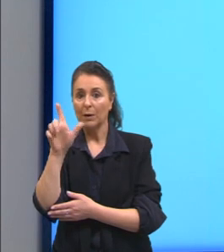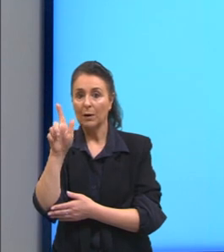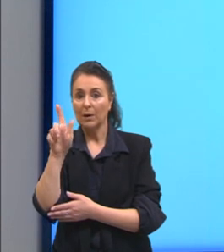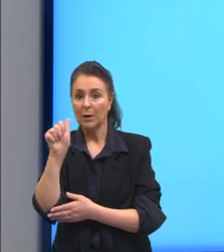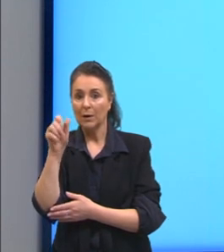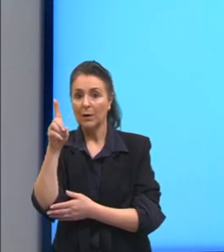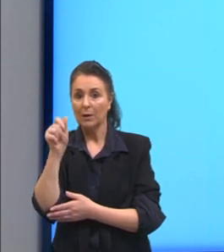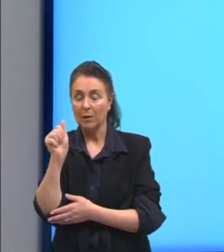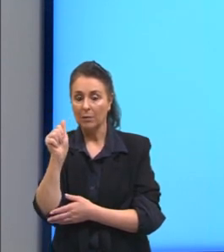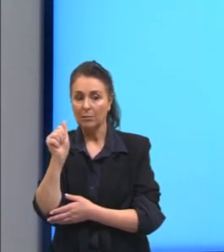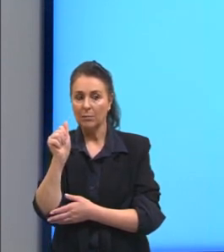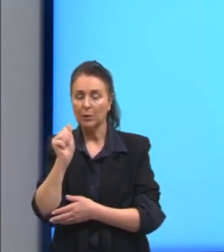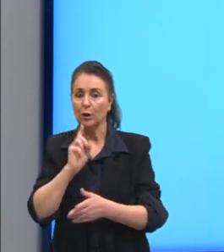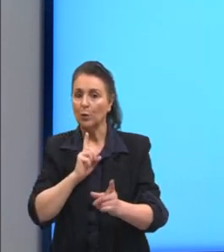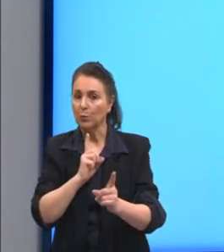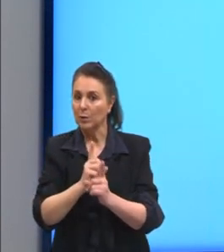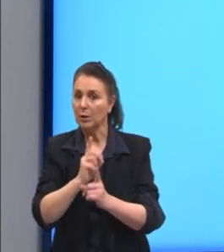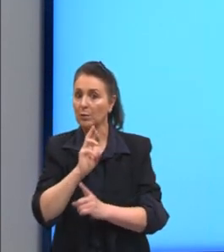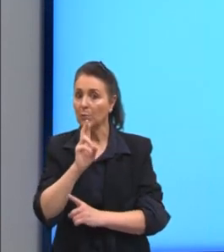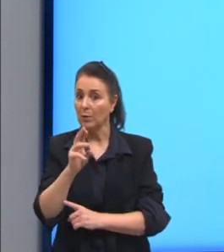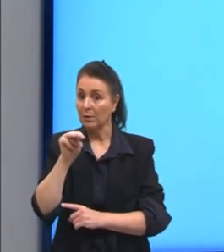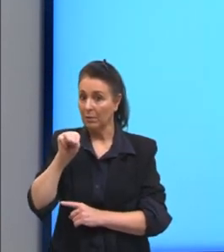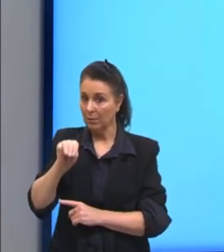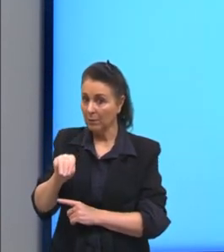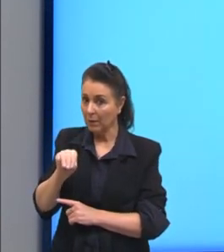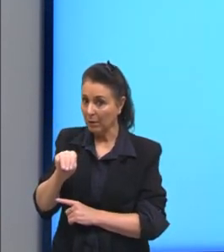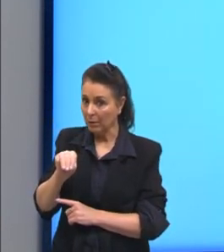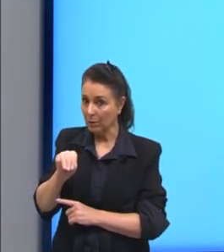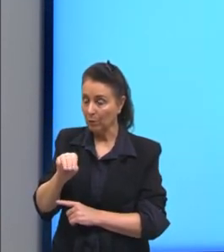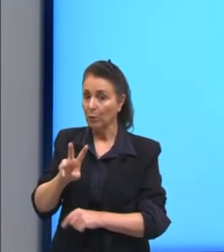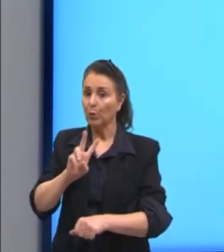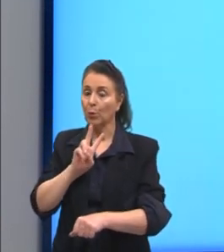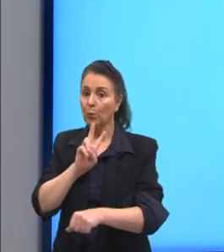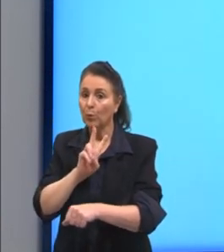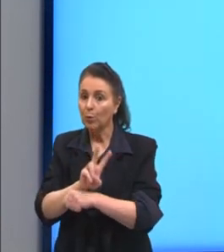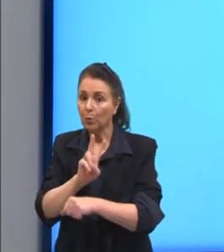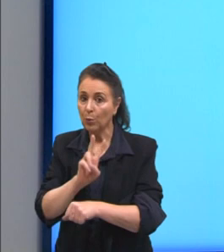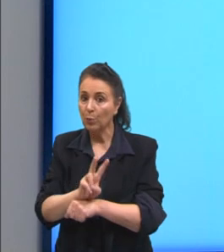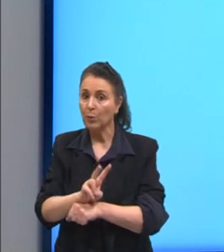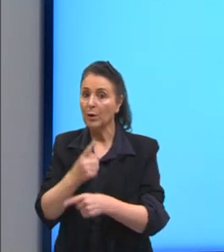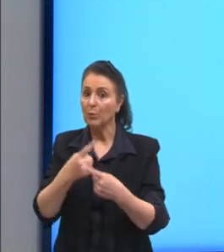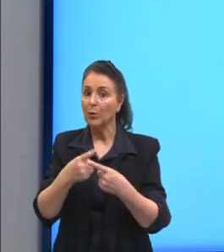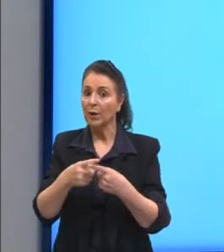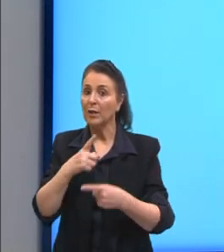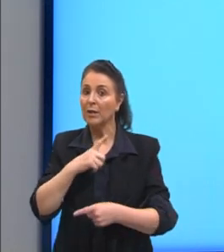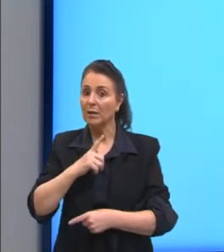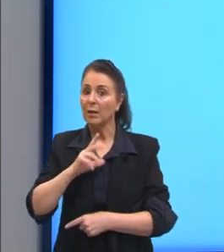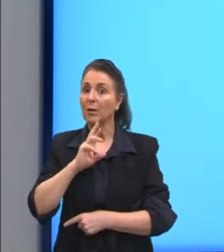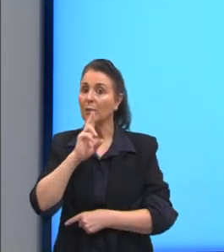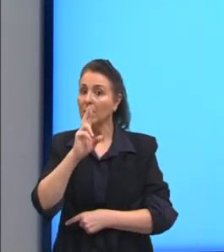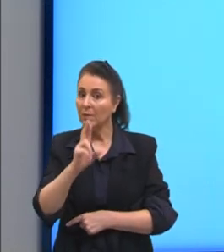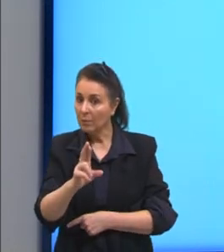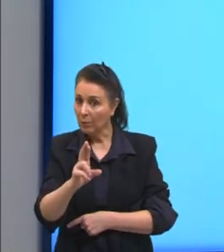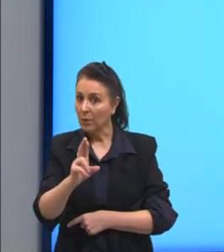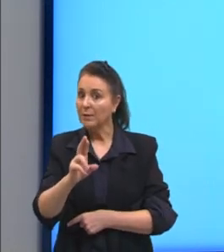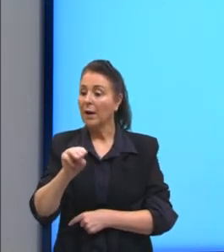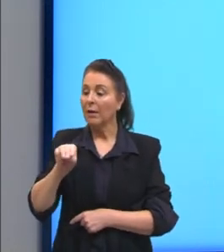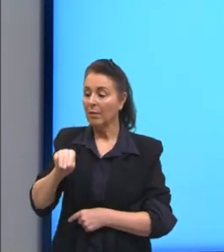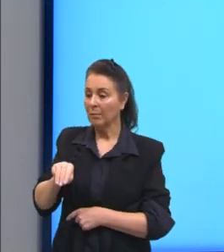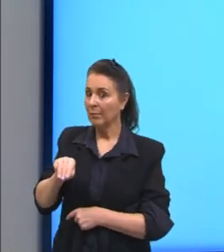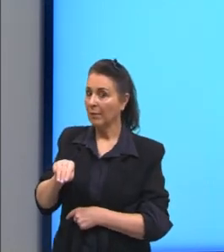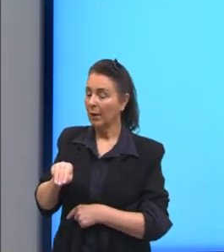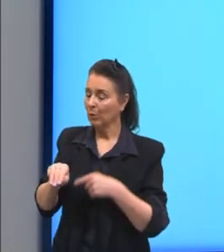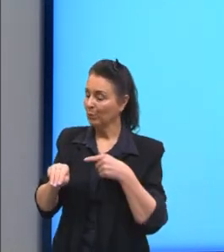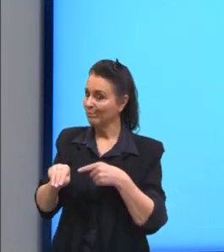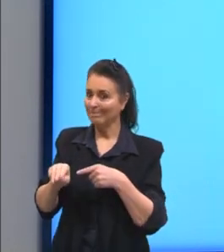Então, importante cuidar. Por quê? Uma das alternativas tem este número como resposta, né? Mas nós